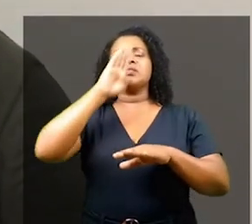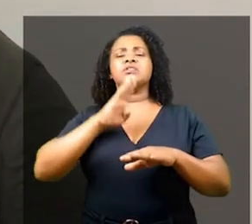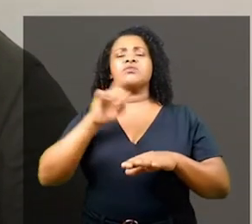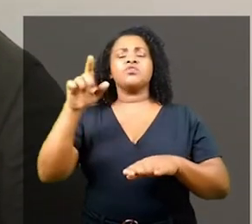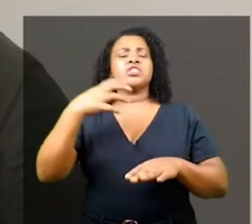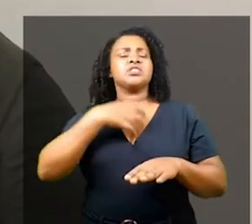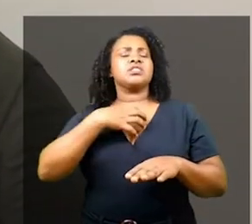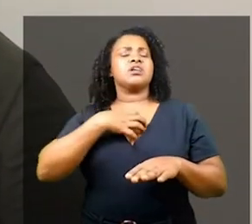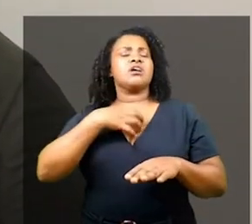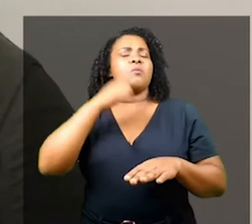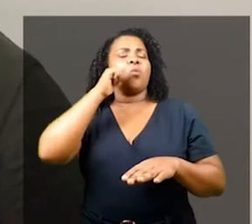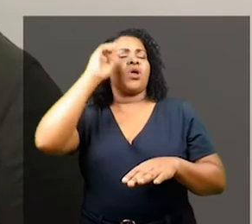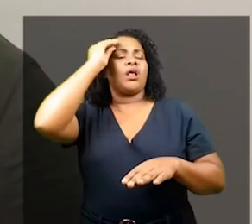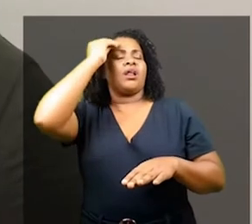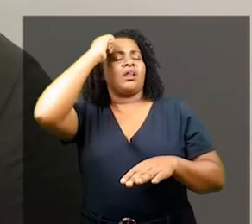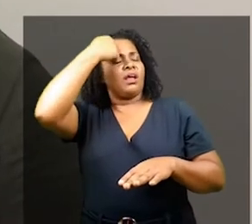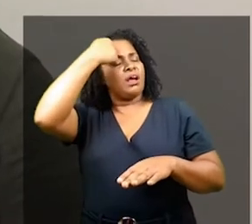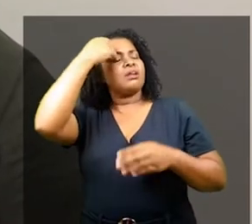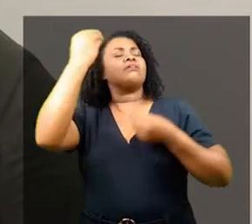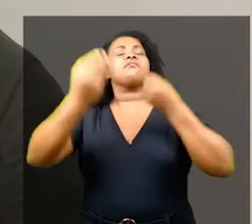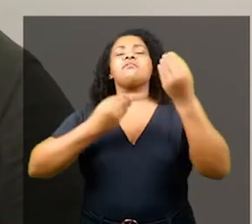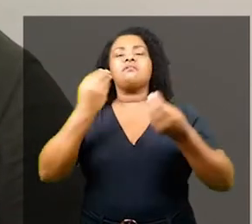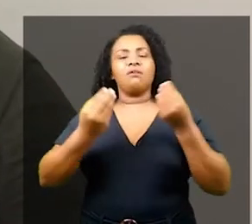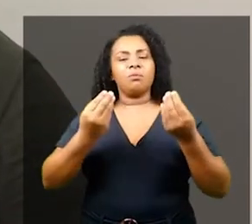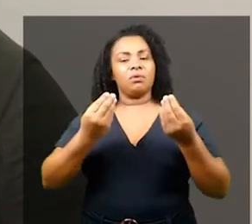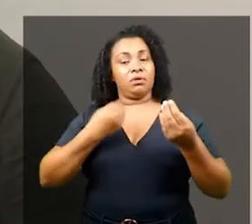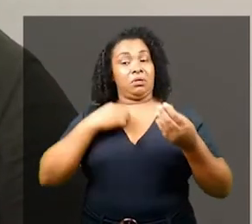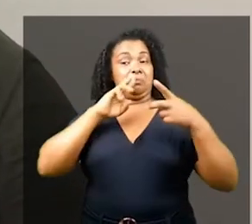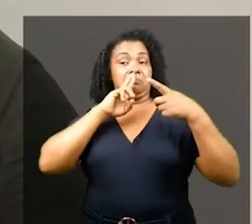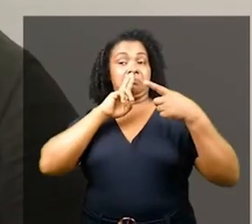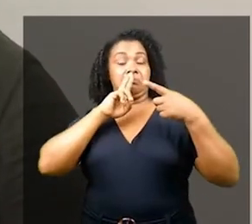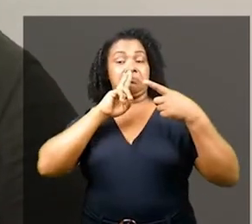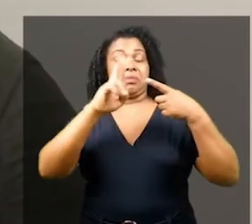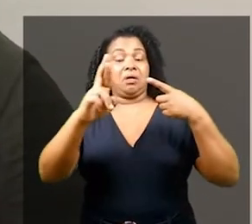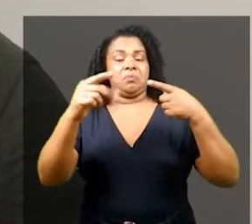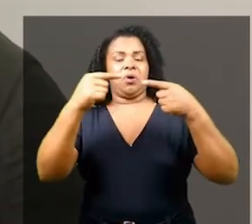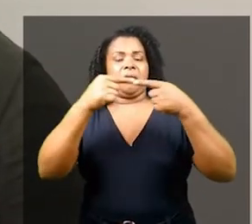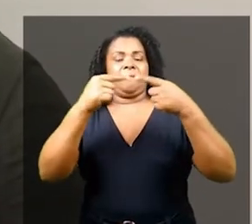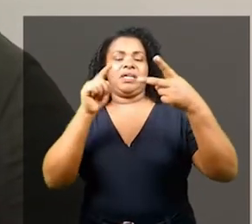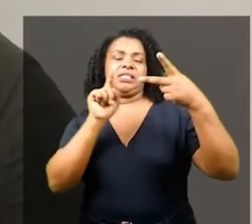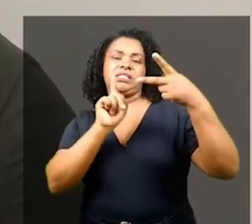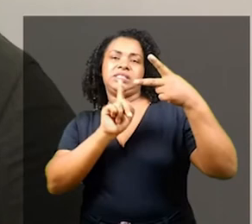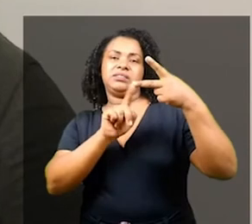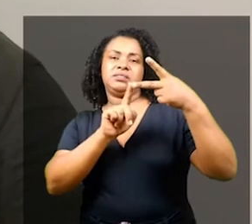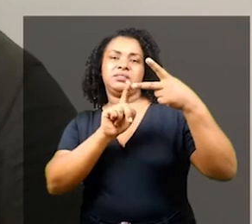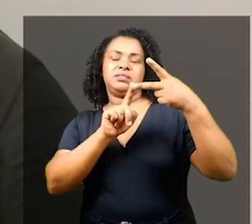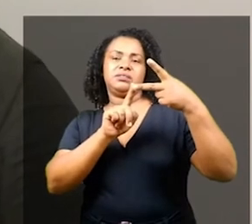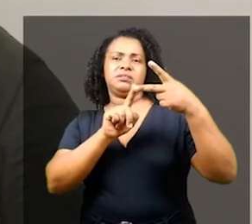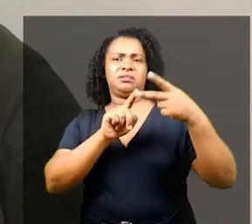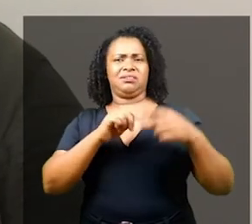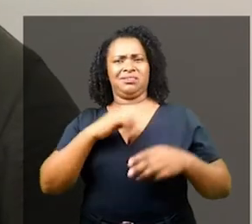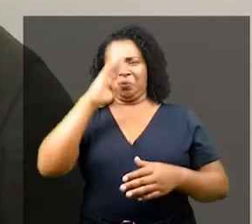pergunta, eu vou para a nossa terceira parte aqui da minha fala e eu vou retomar a minha resposta.